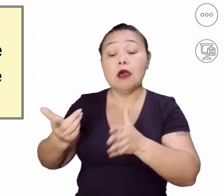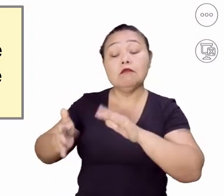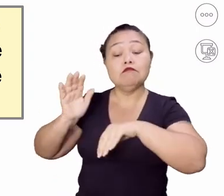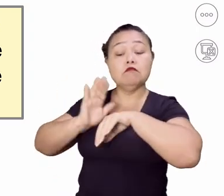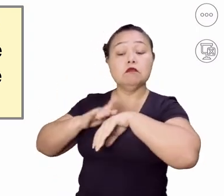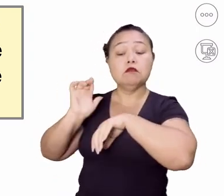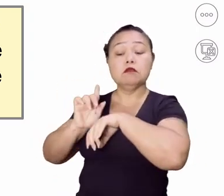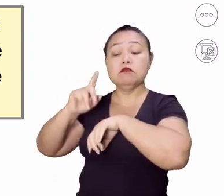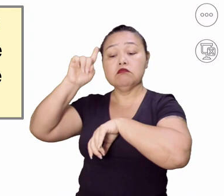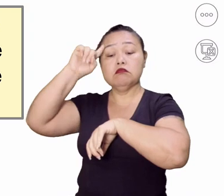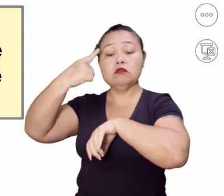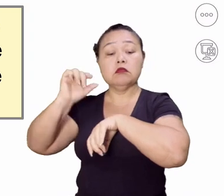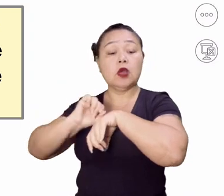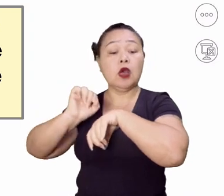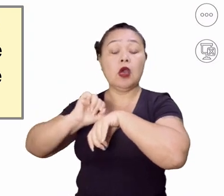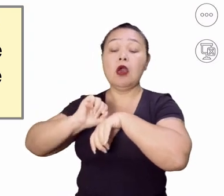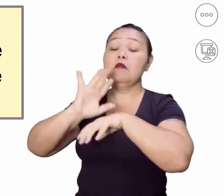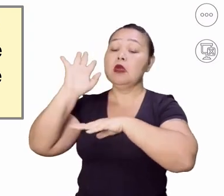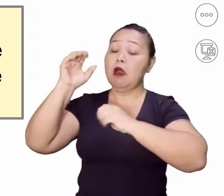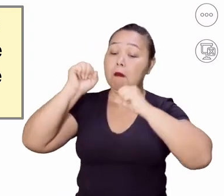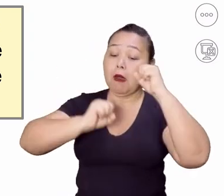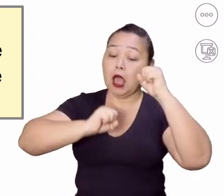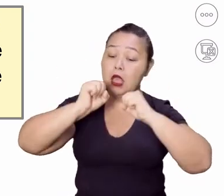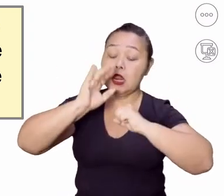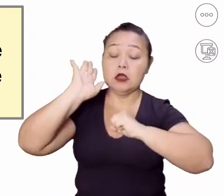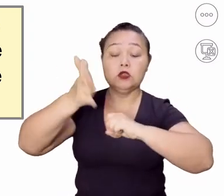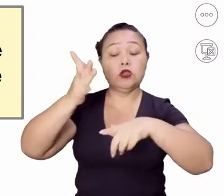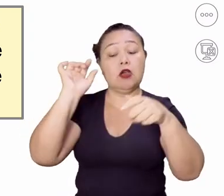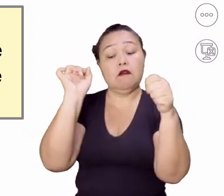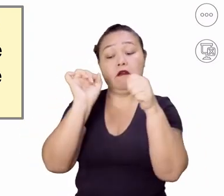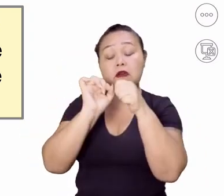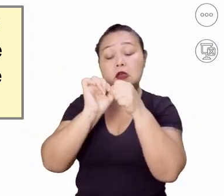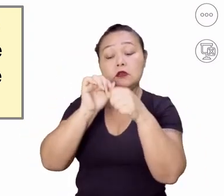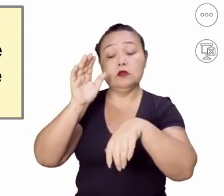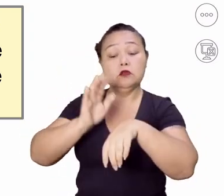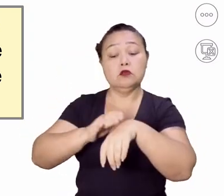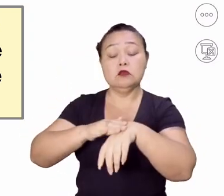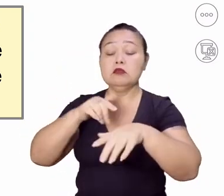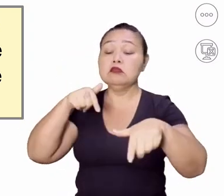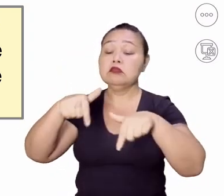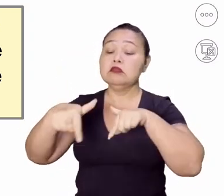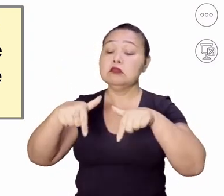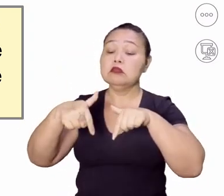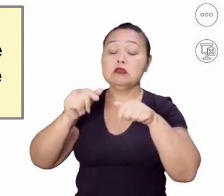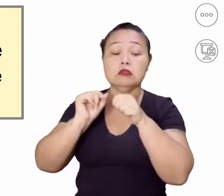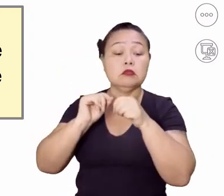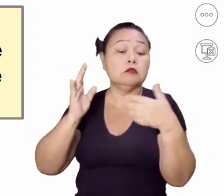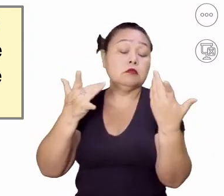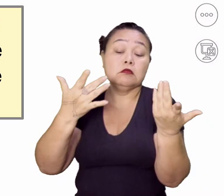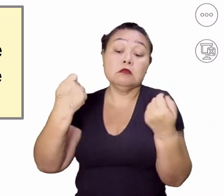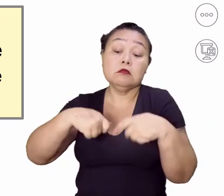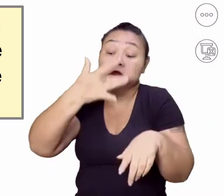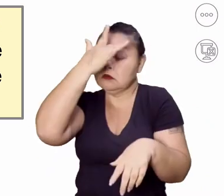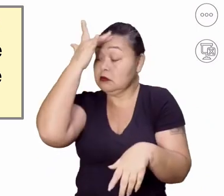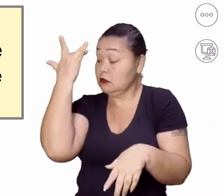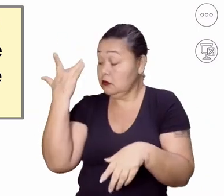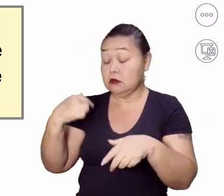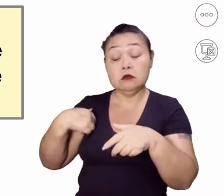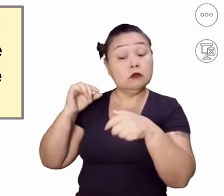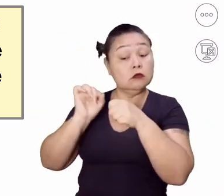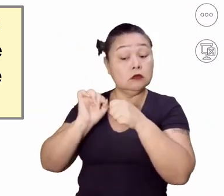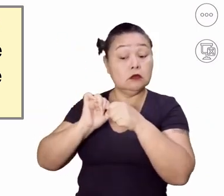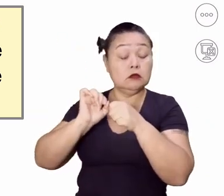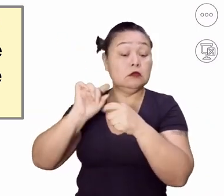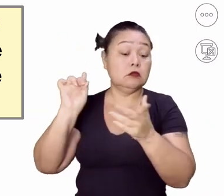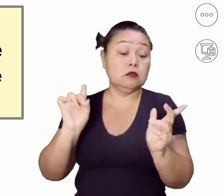né? Porque as máquinas já fazem o trabalho manual. Então, não precisa as pessoas fazerem. Então, isso leva,